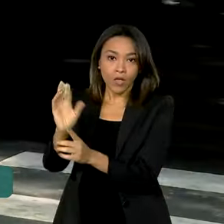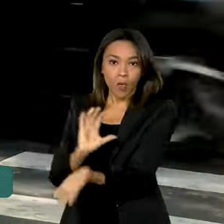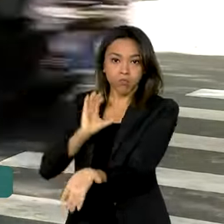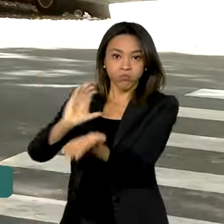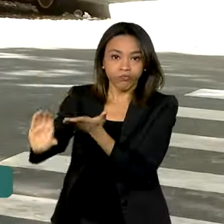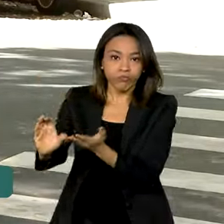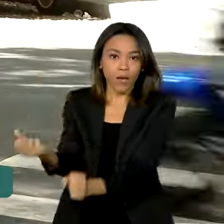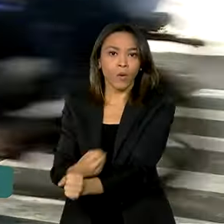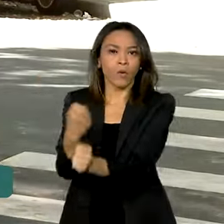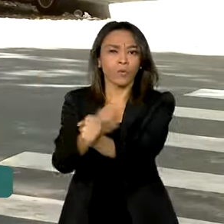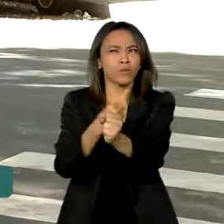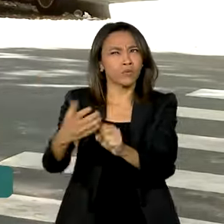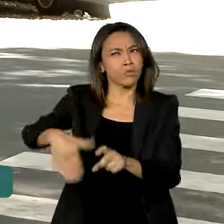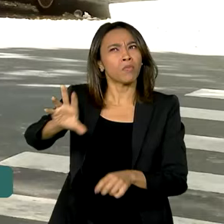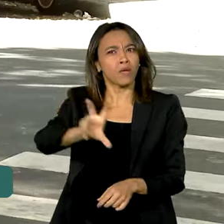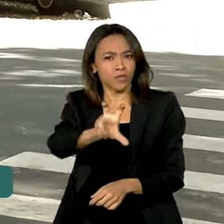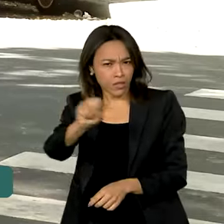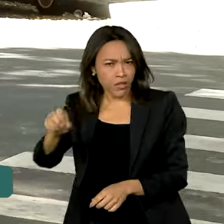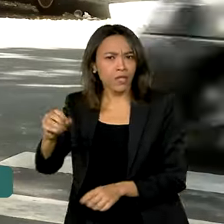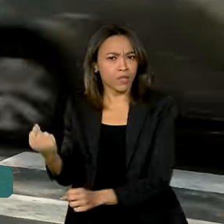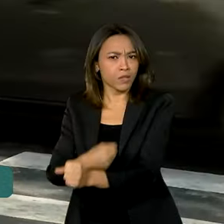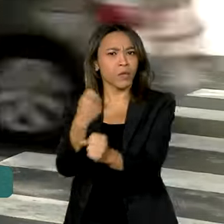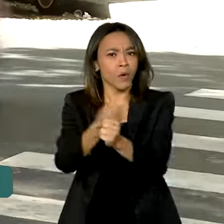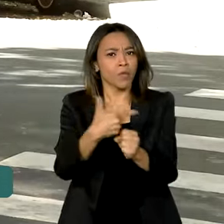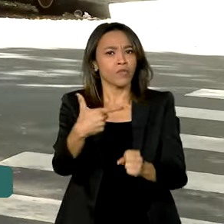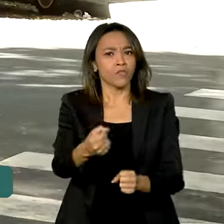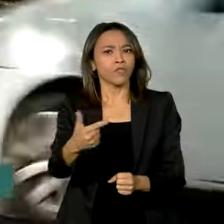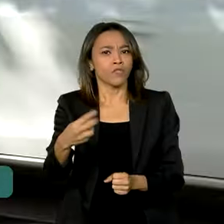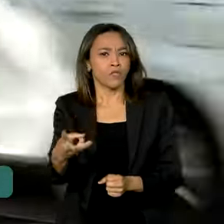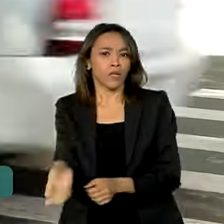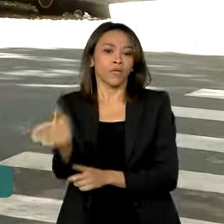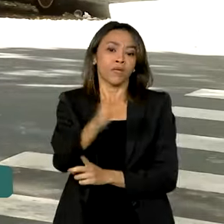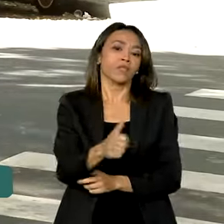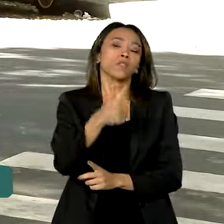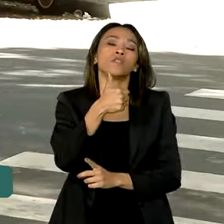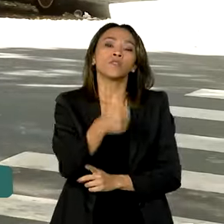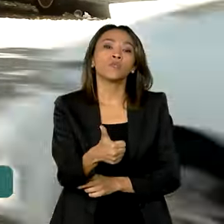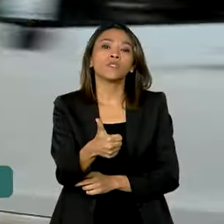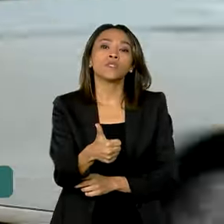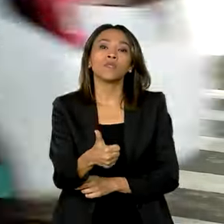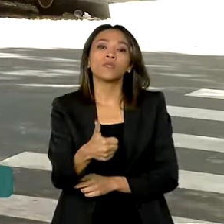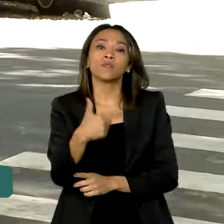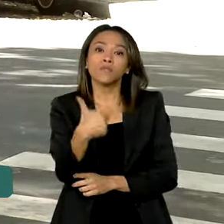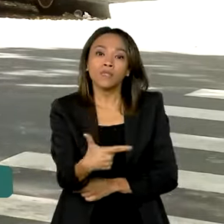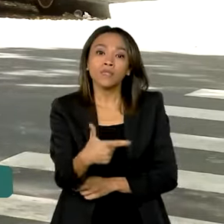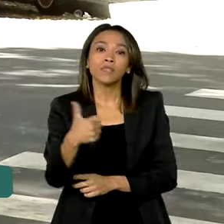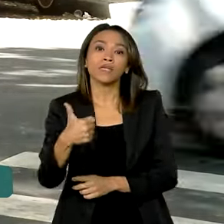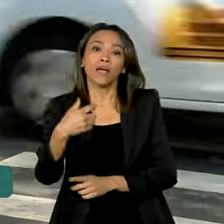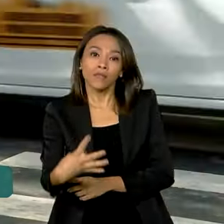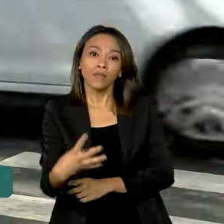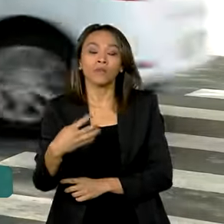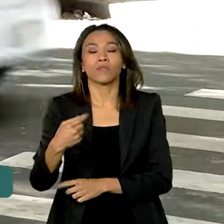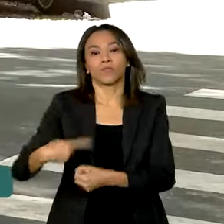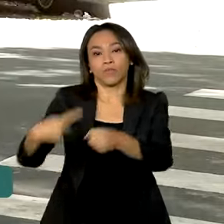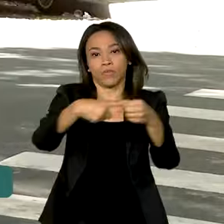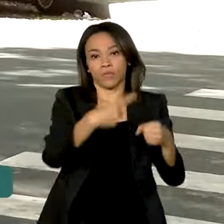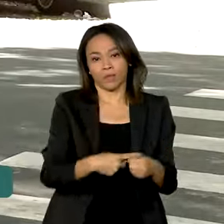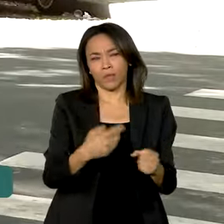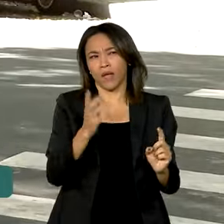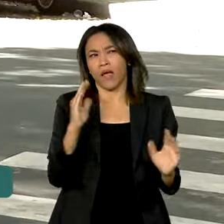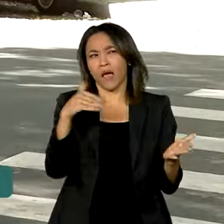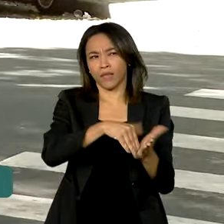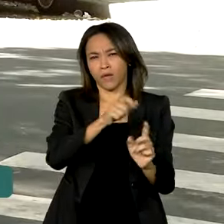de 500 obras em 2023 em 214 municípios. Até março, já foram concluídas cerca de 600